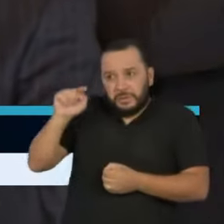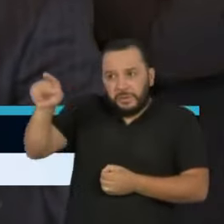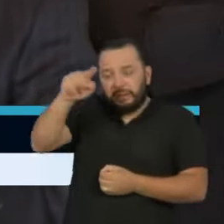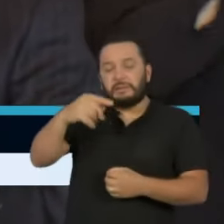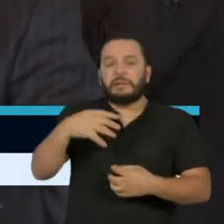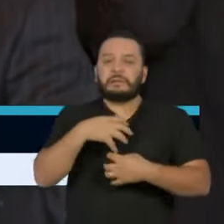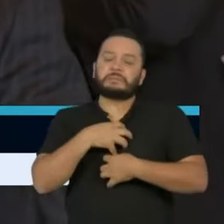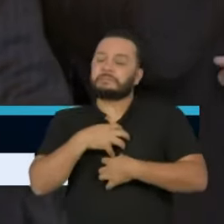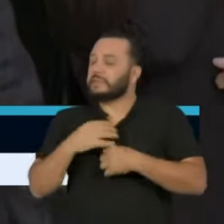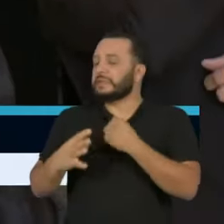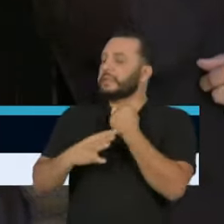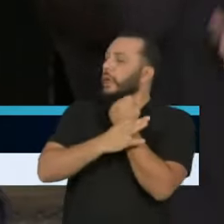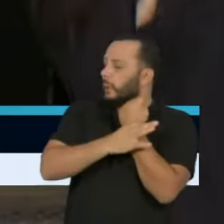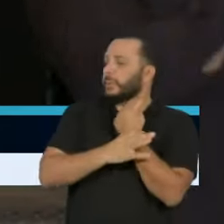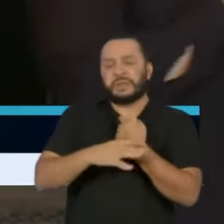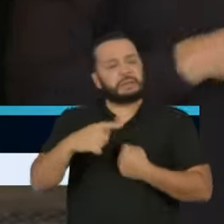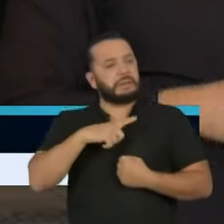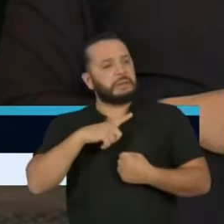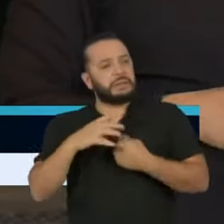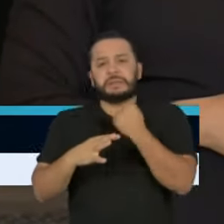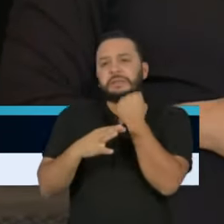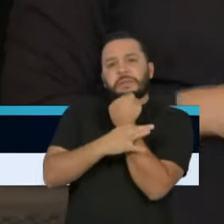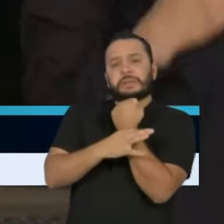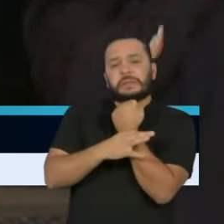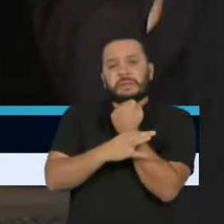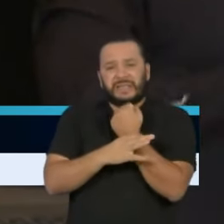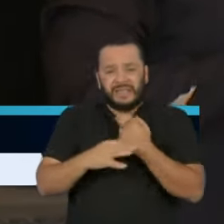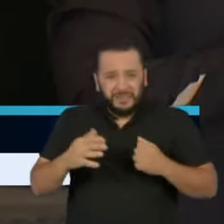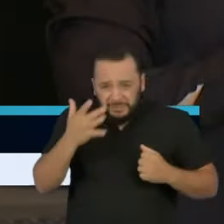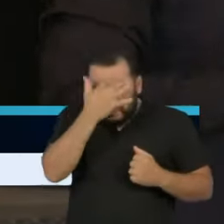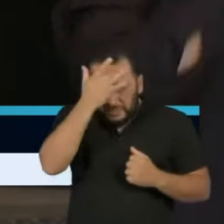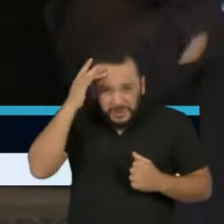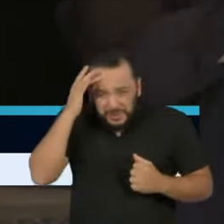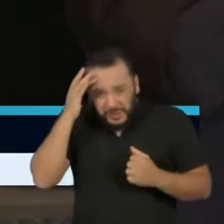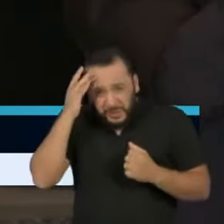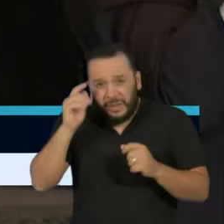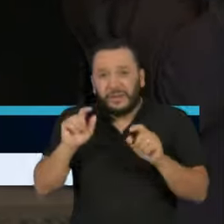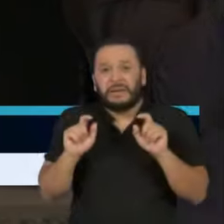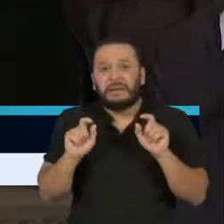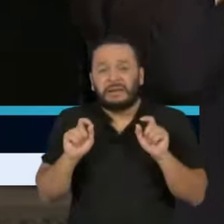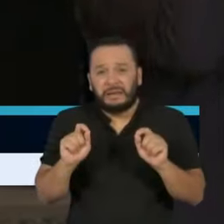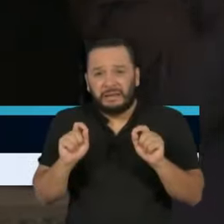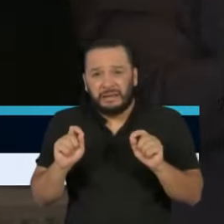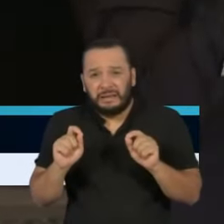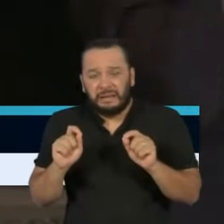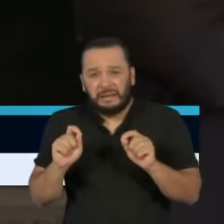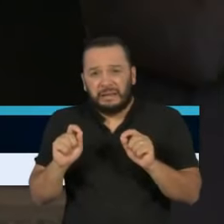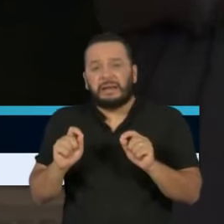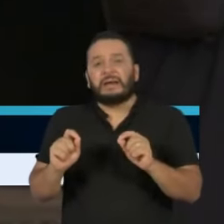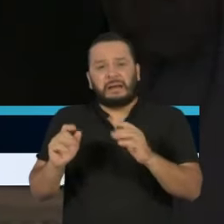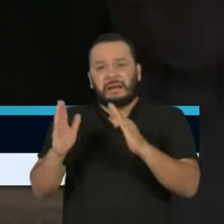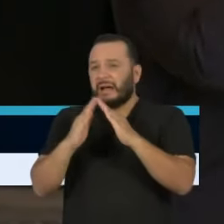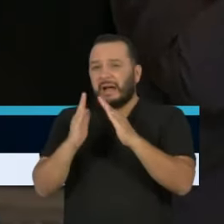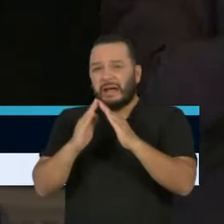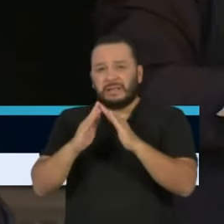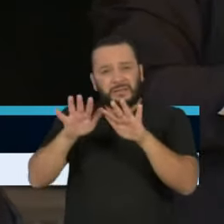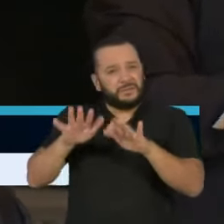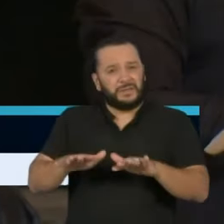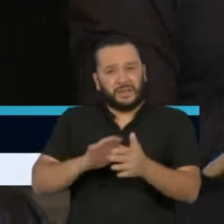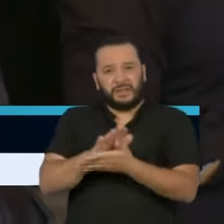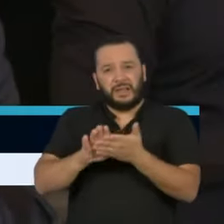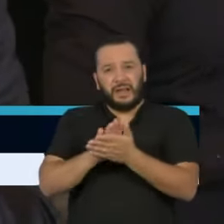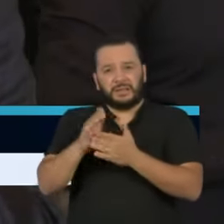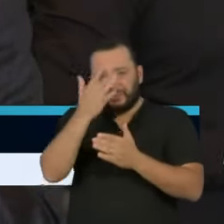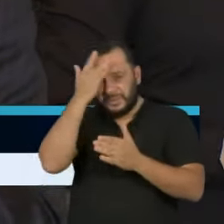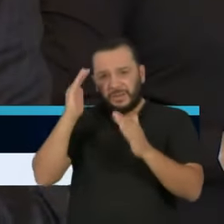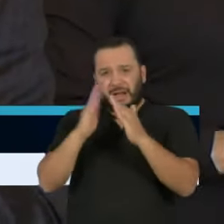reduz a eficácia da mensagem de isolamento, fazendo com